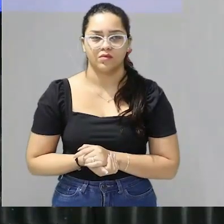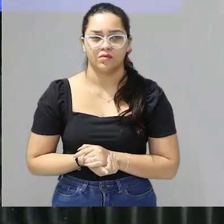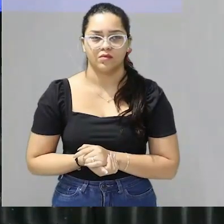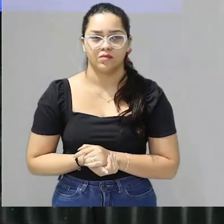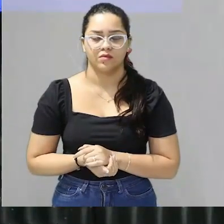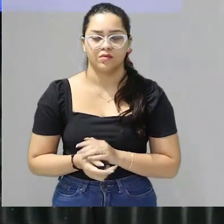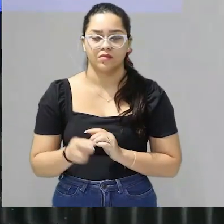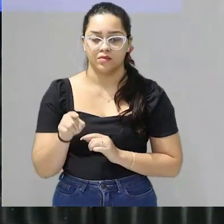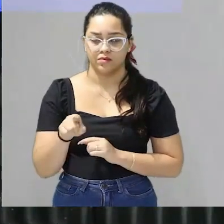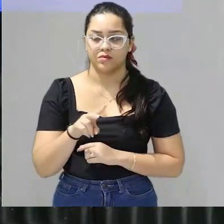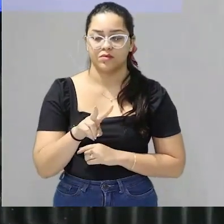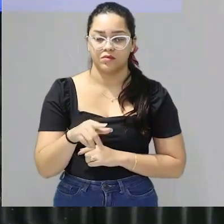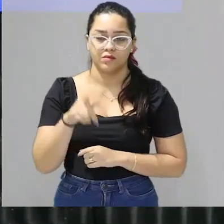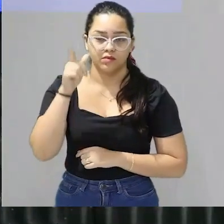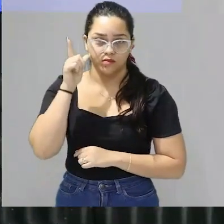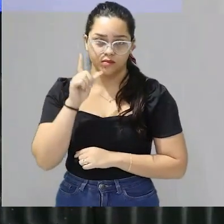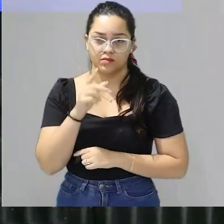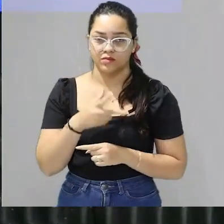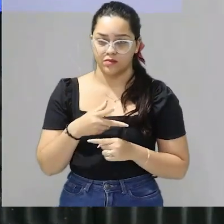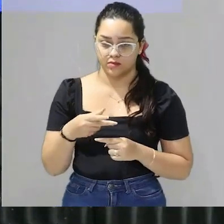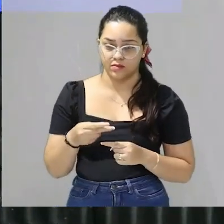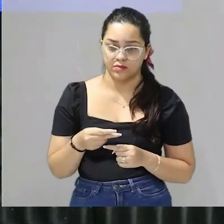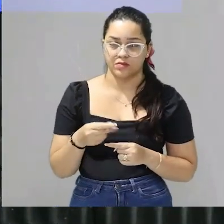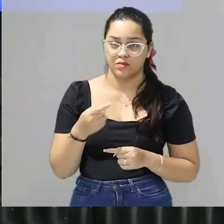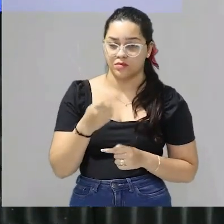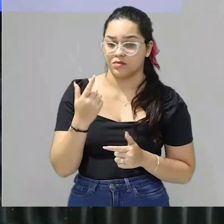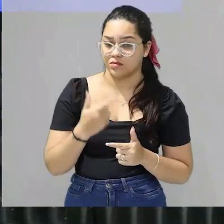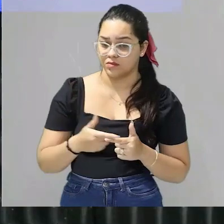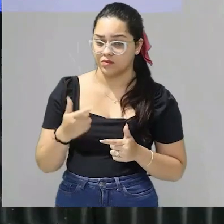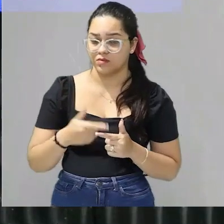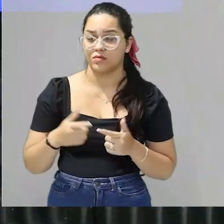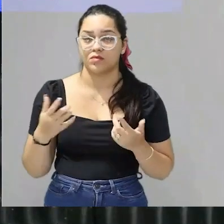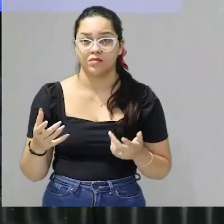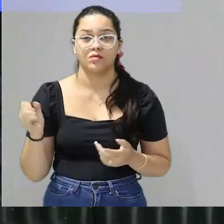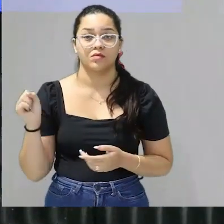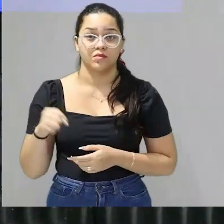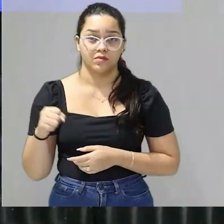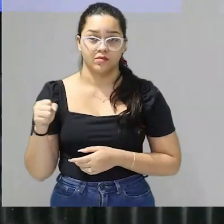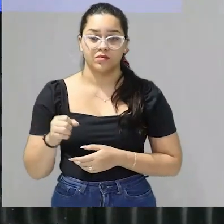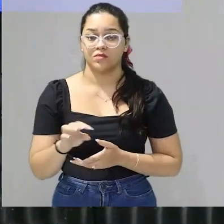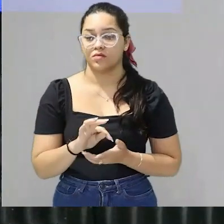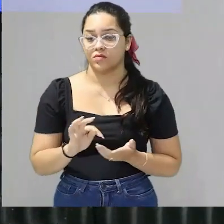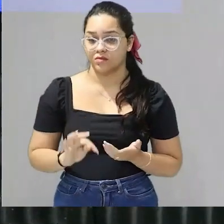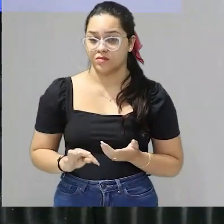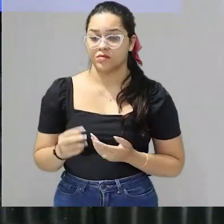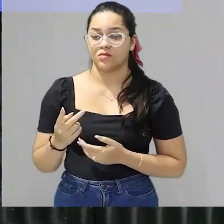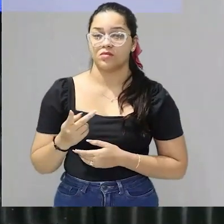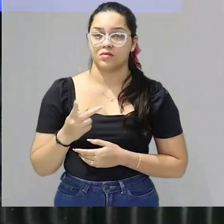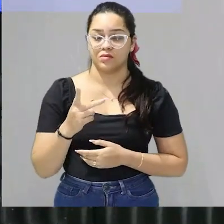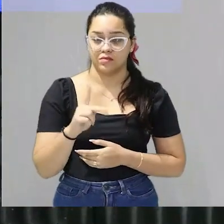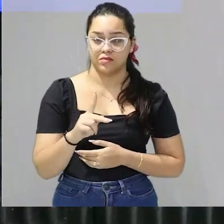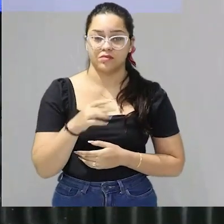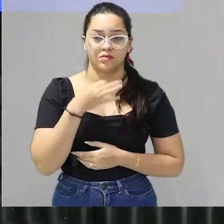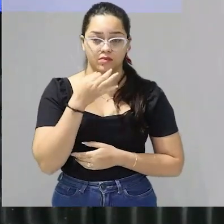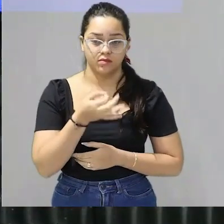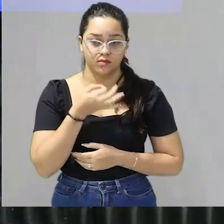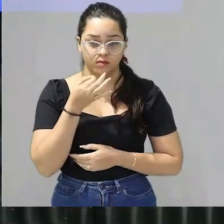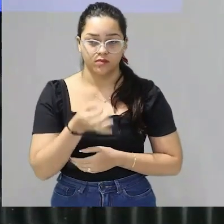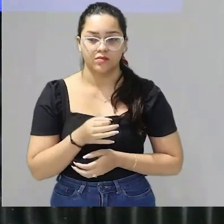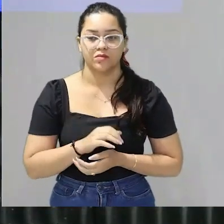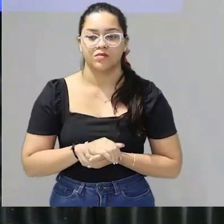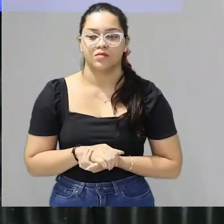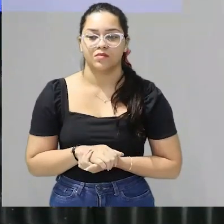medidas você vai conseguir vencer esse problema então isso sim é a tese o seu ponto de vista